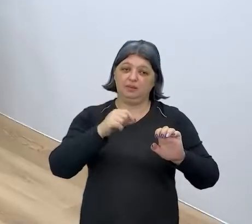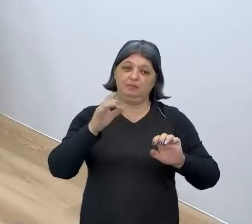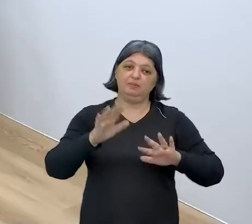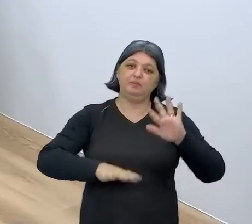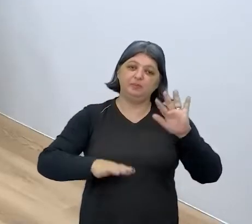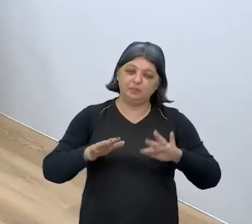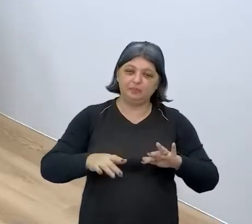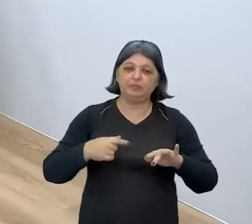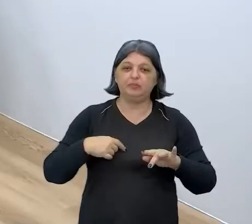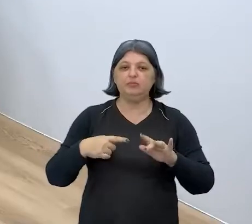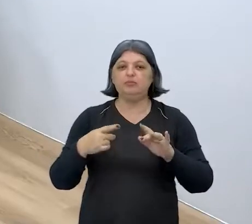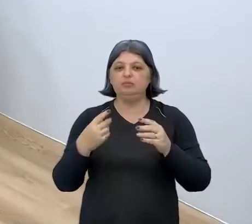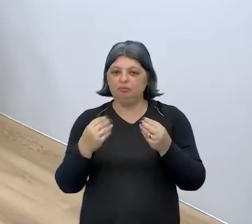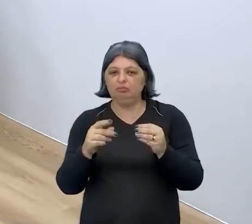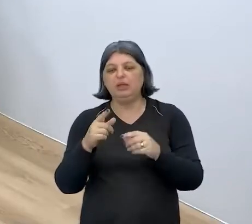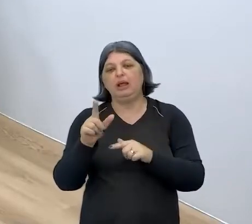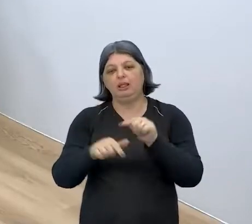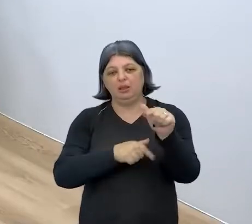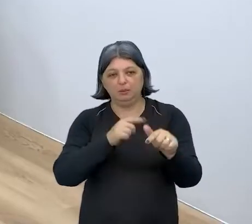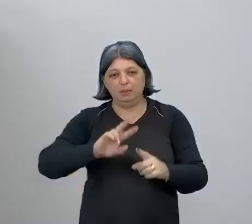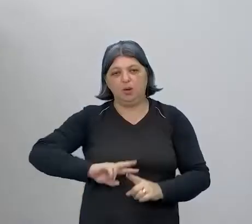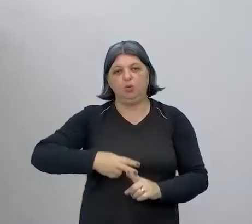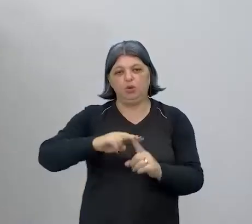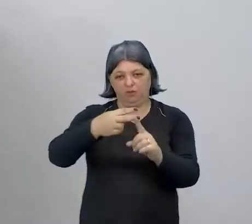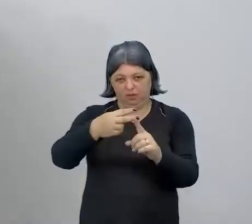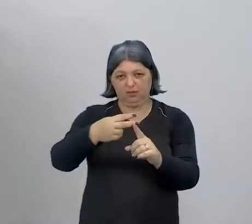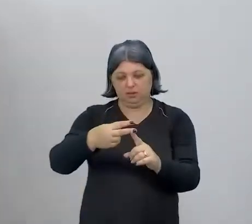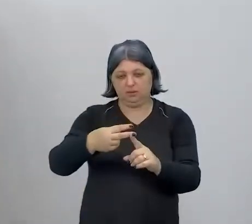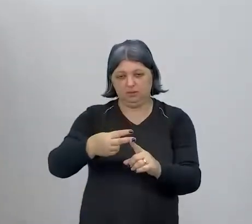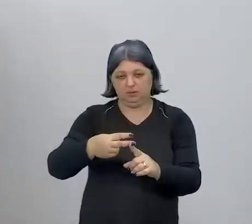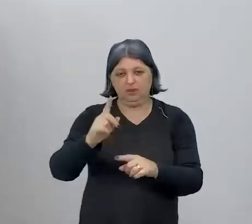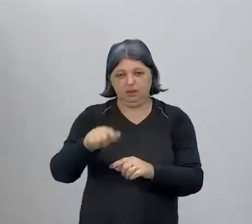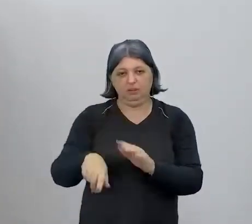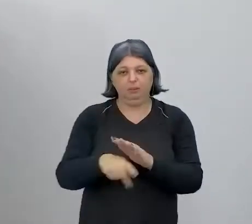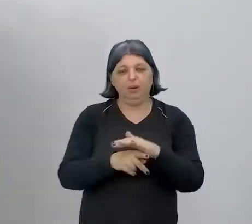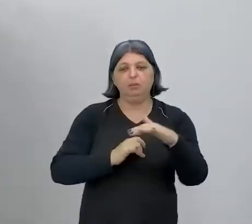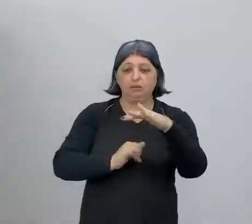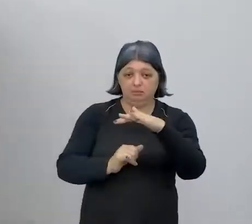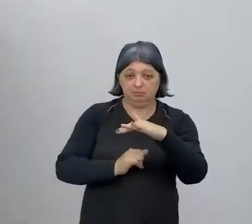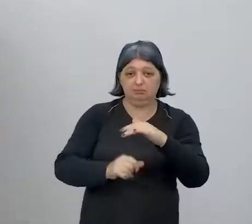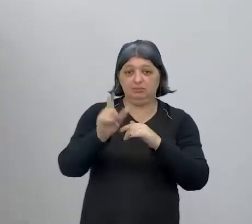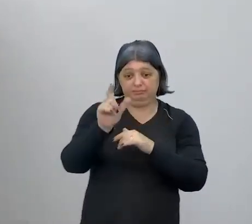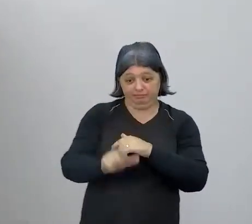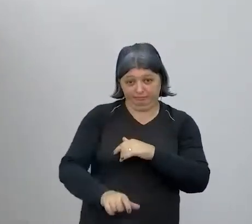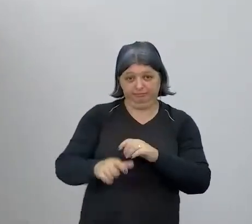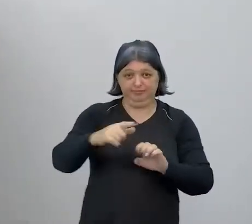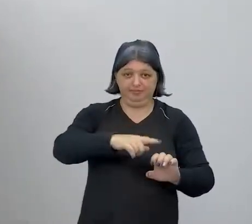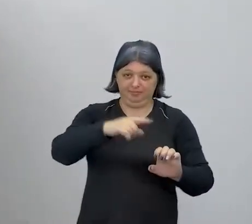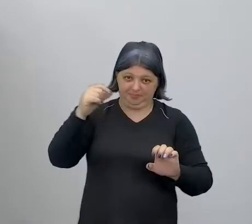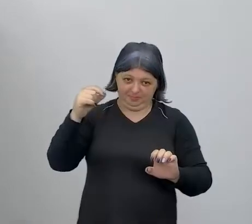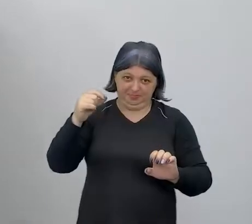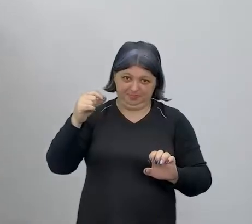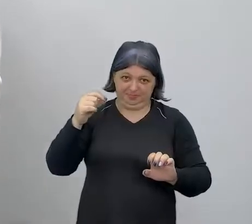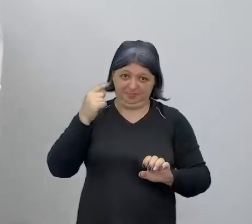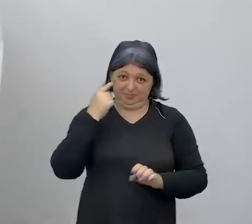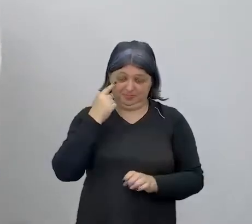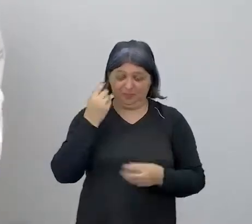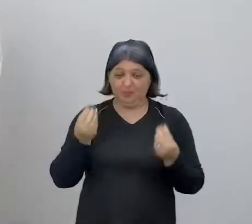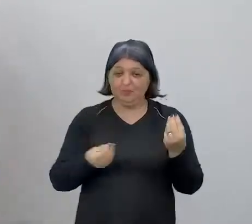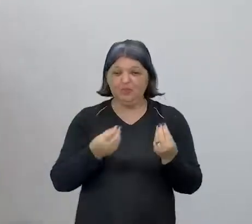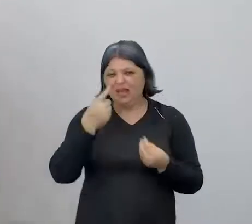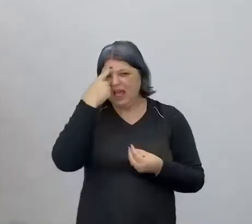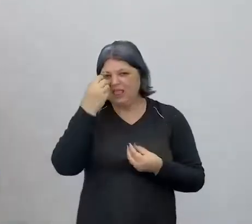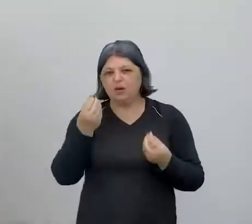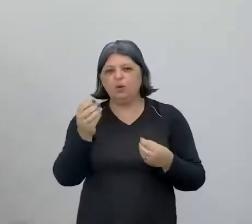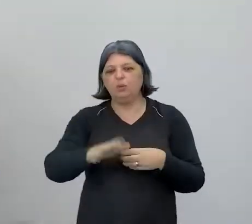a gente já provou que o seu trabalho é uma inovação, ele é uma startup, você é uma empreendedora. Sim. Pensando na